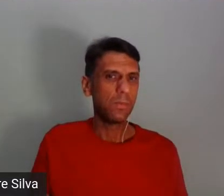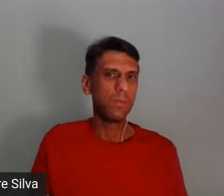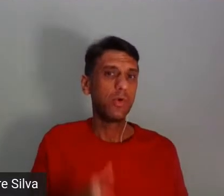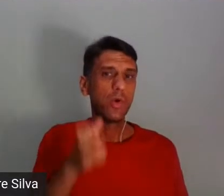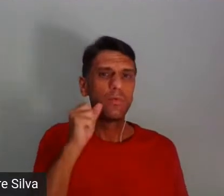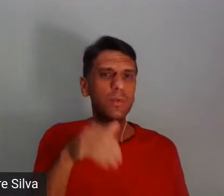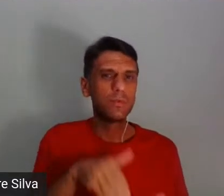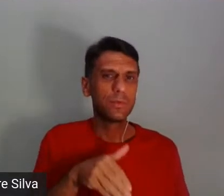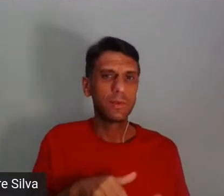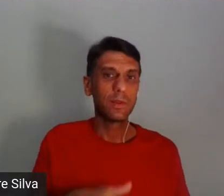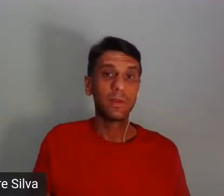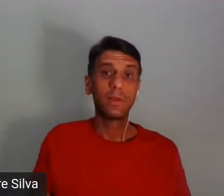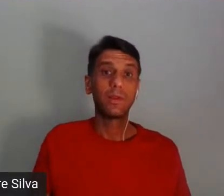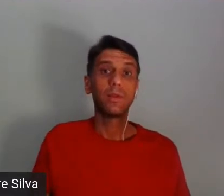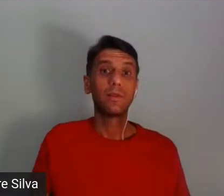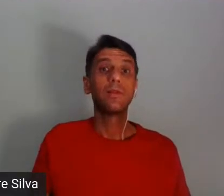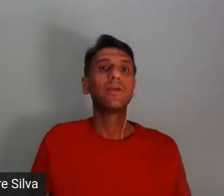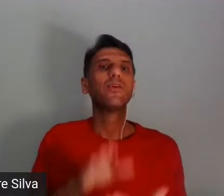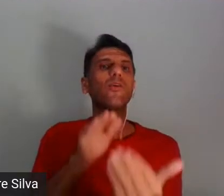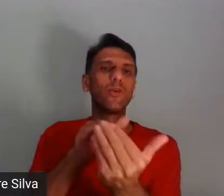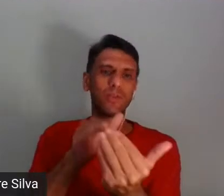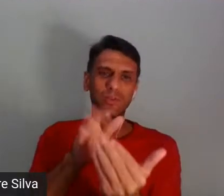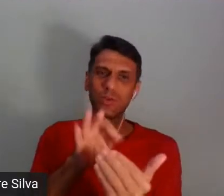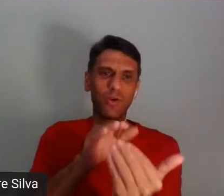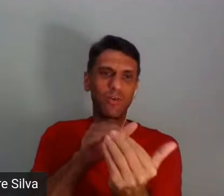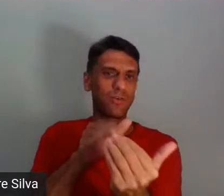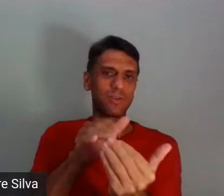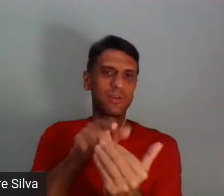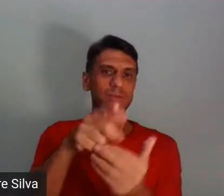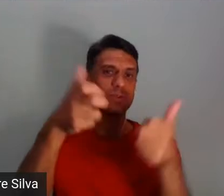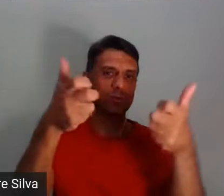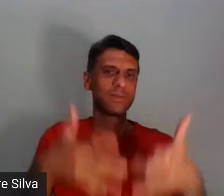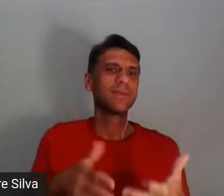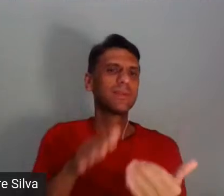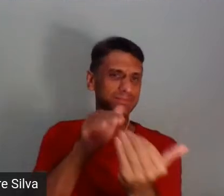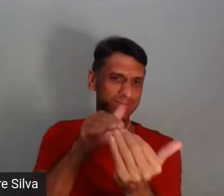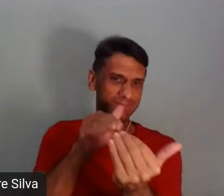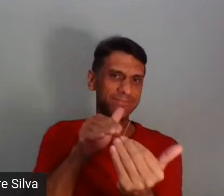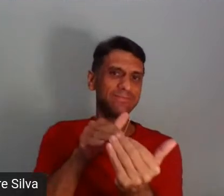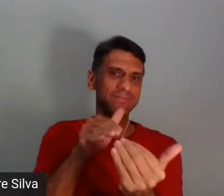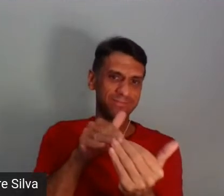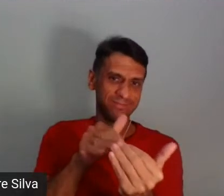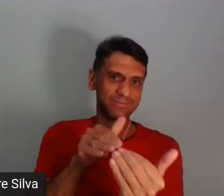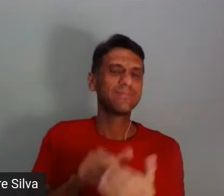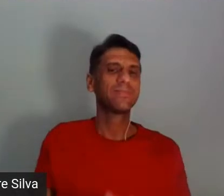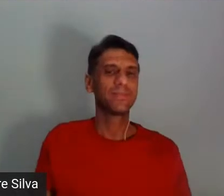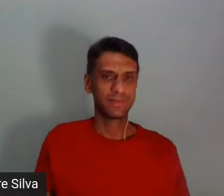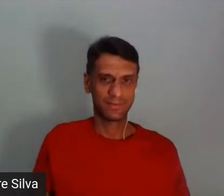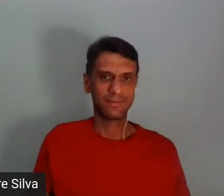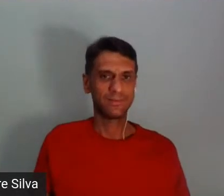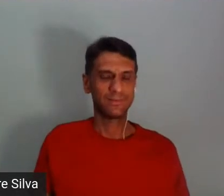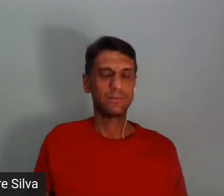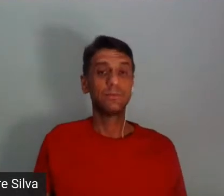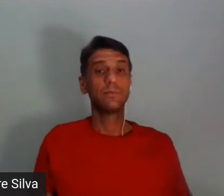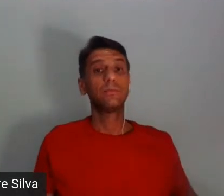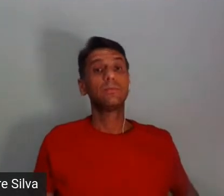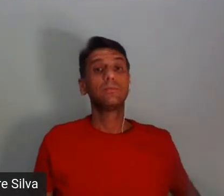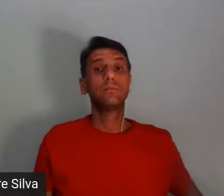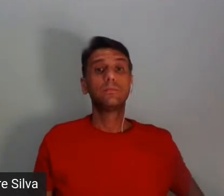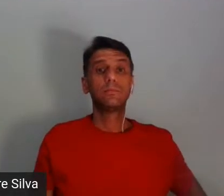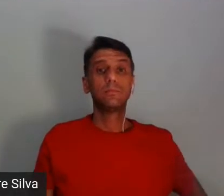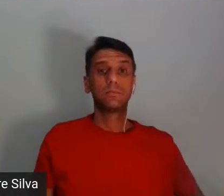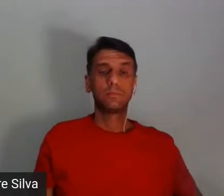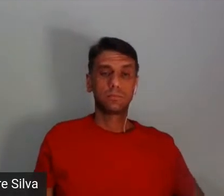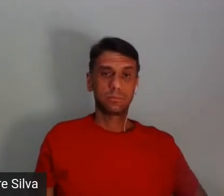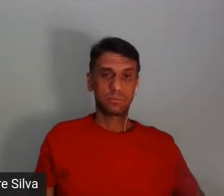Não, eu concordei com o que você falou. isso. Desse feminino que a terra é isso. Então, e aí,